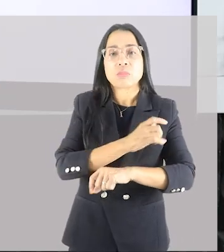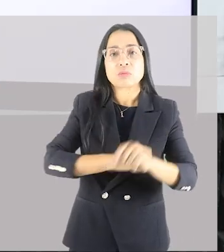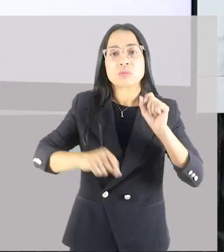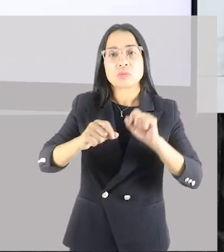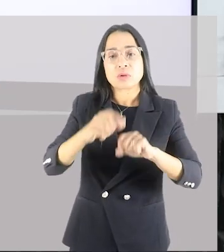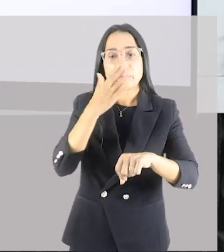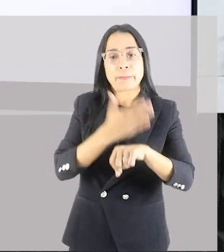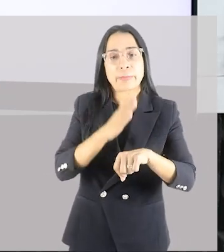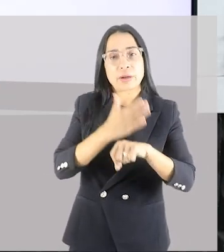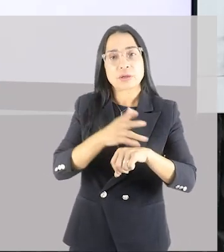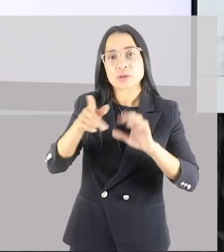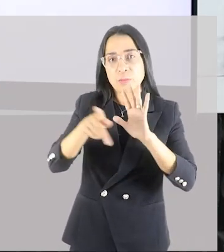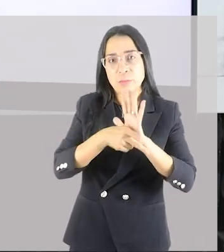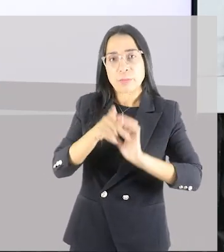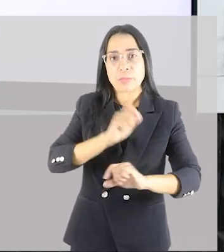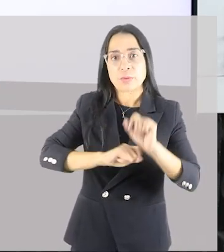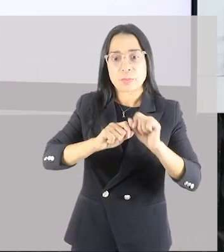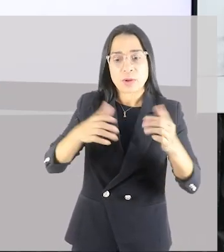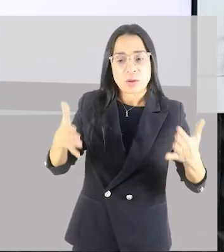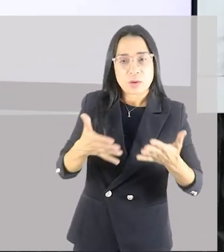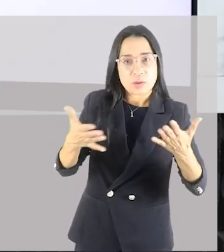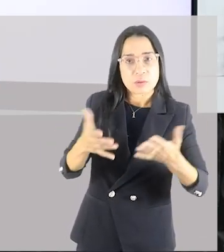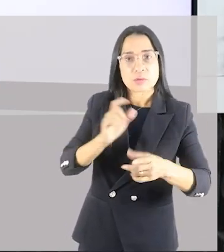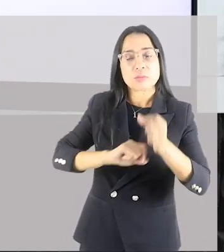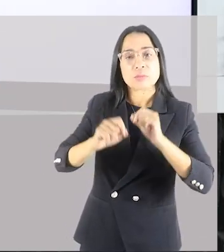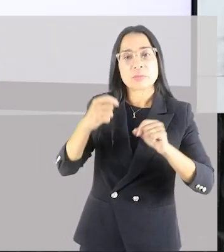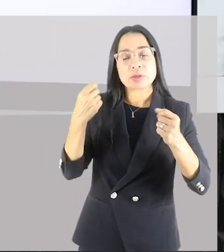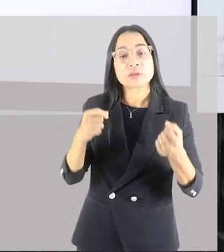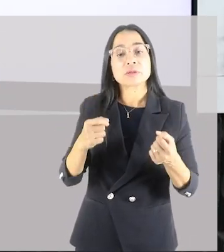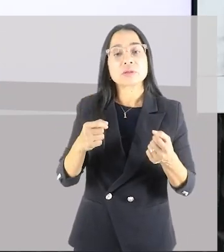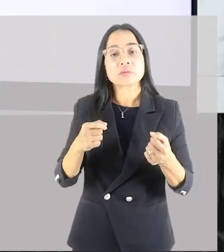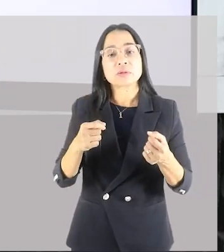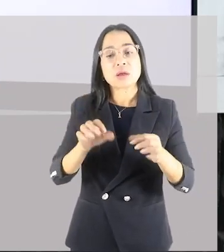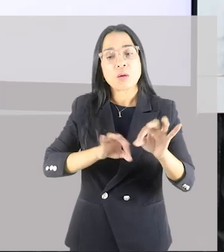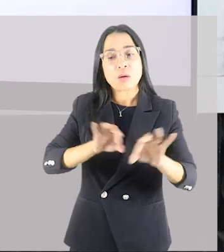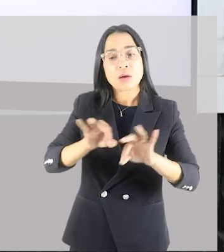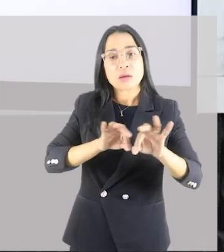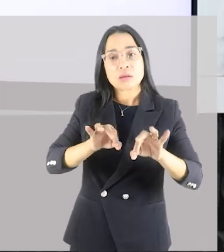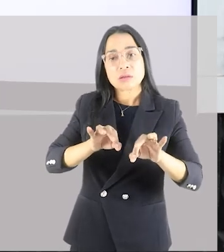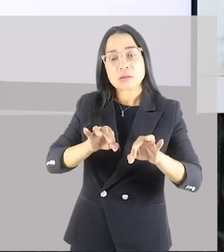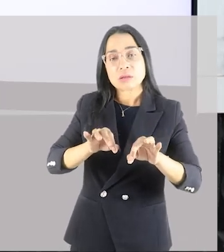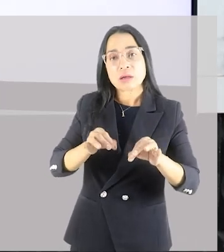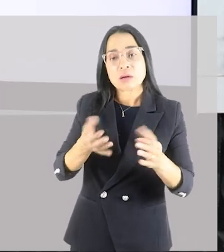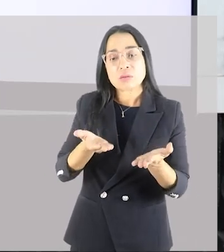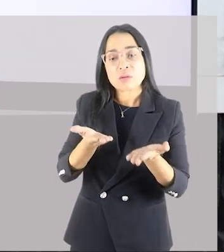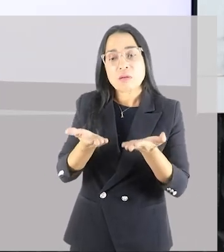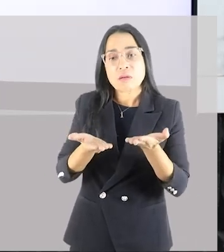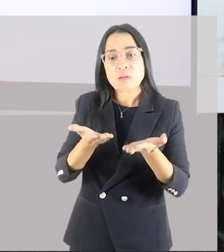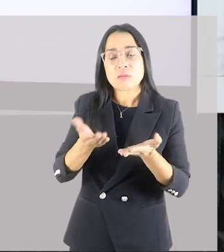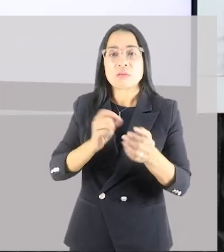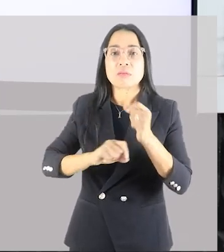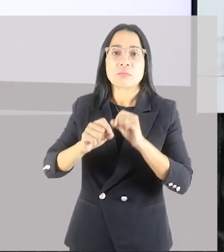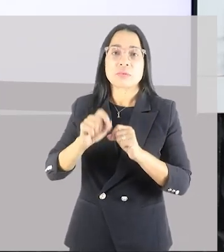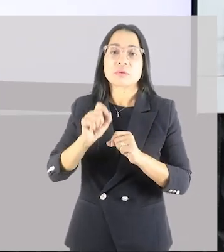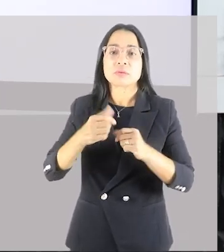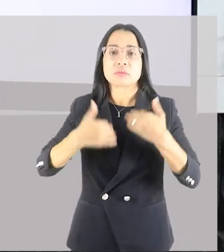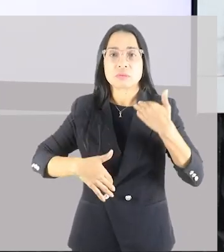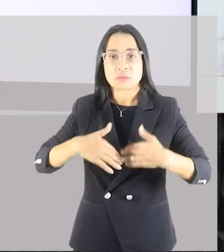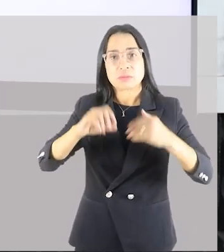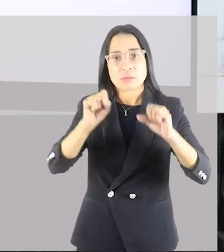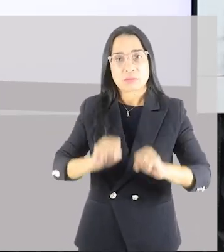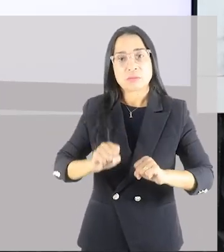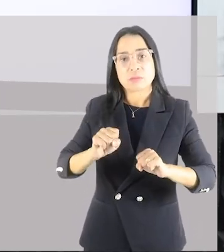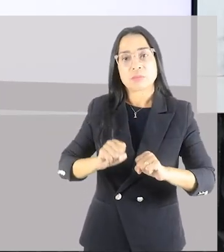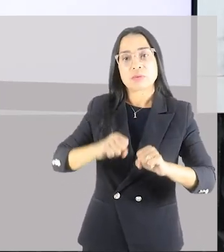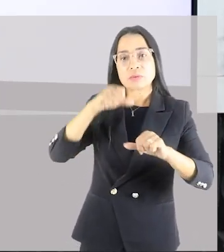o estímulo precisa quebrar esse equilíbrio, para que o corpo possa